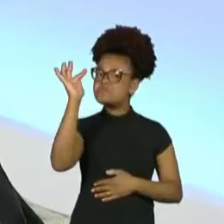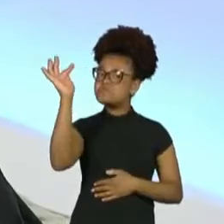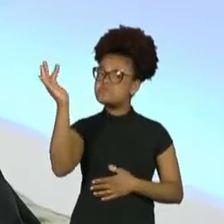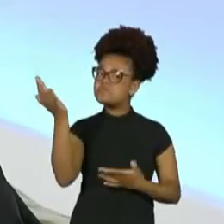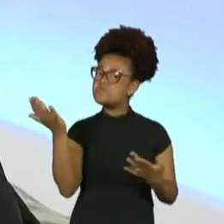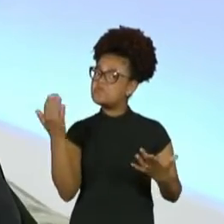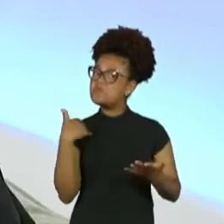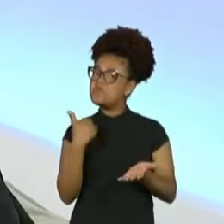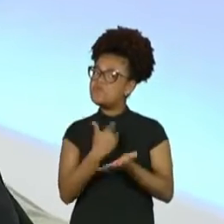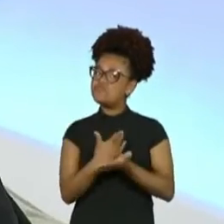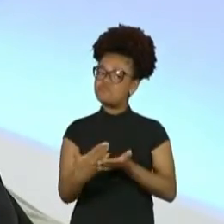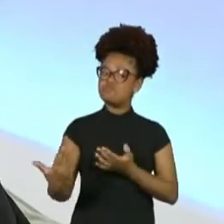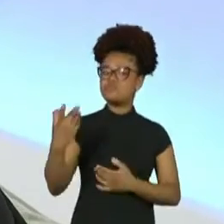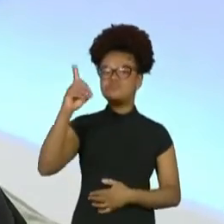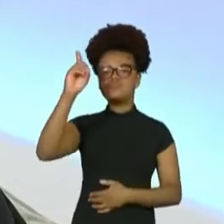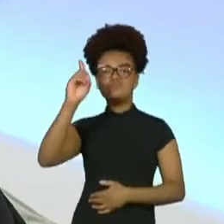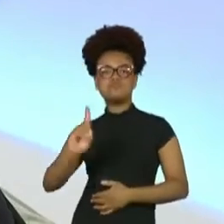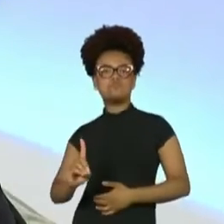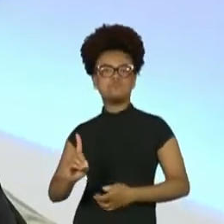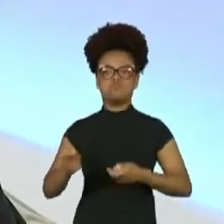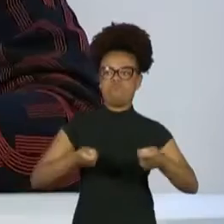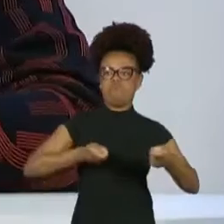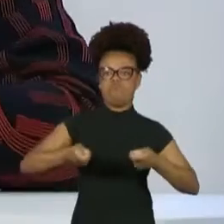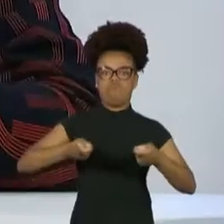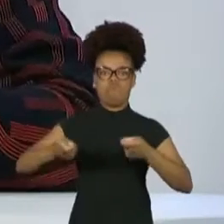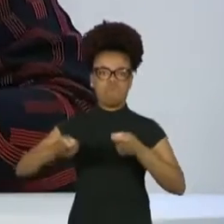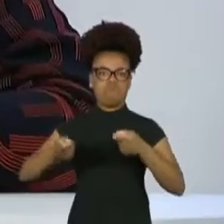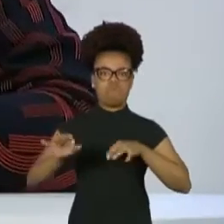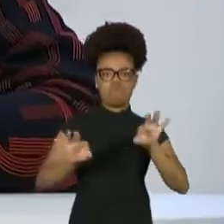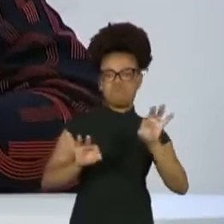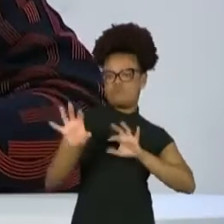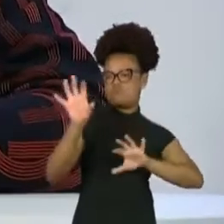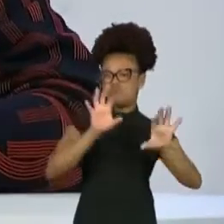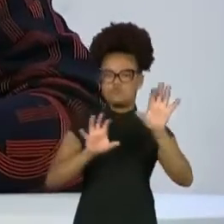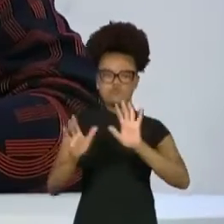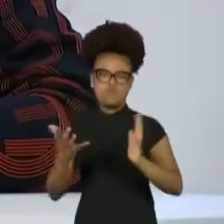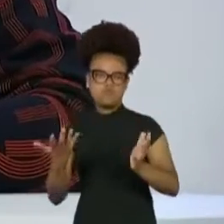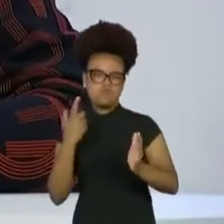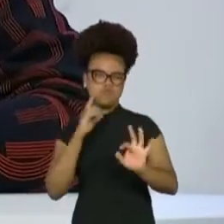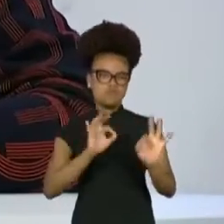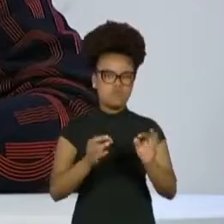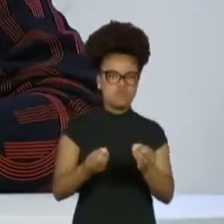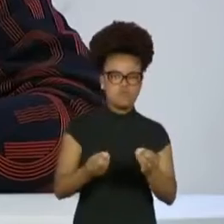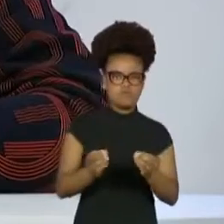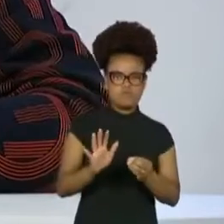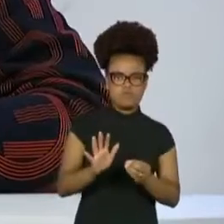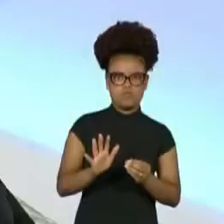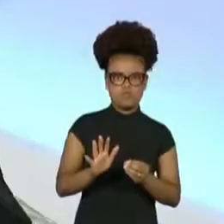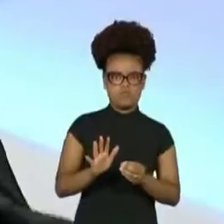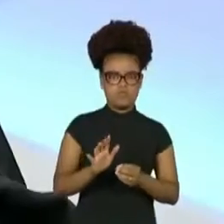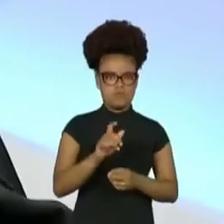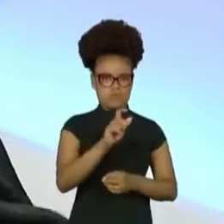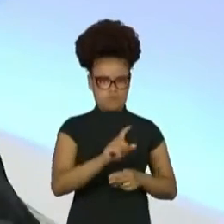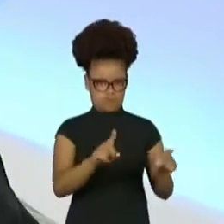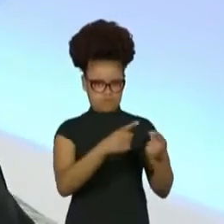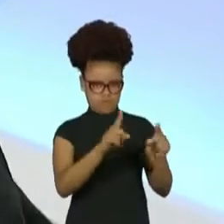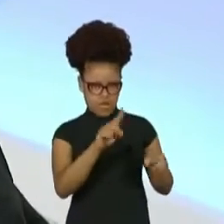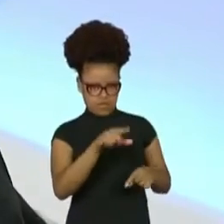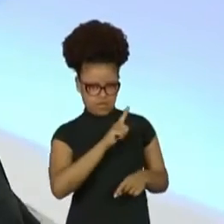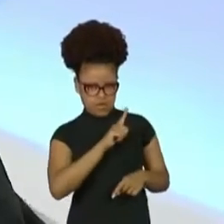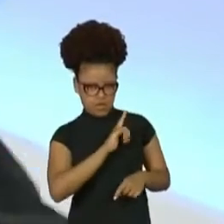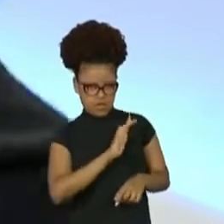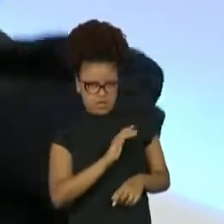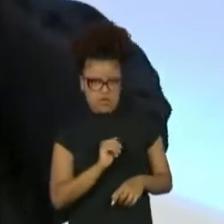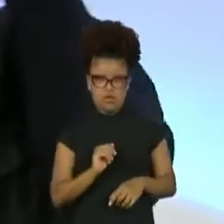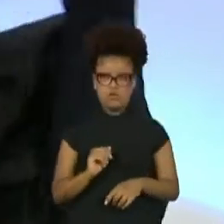nessa coisa de Na direção, de ficar por trás. E musicalmente, por exemplo, tem... É, seria shows intimistas, eu